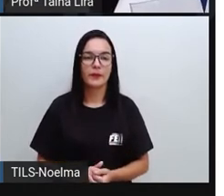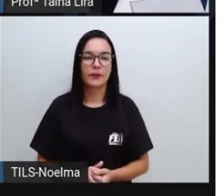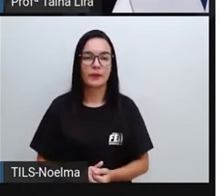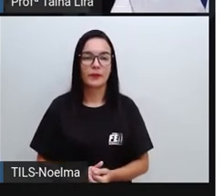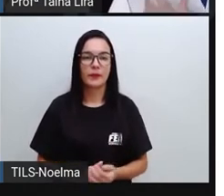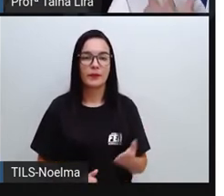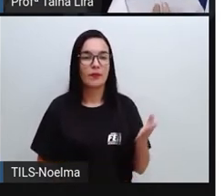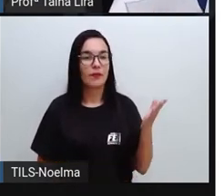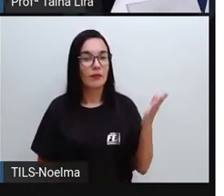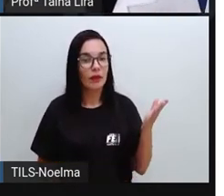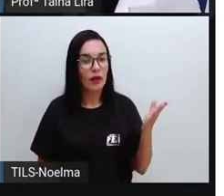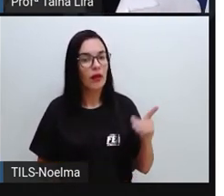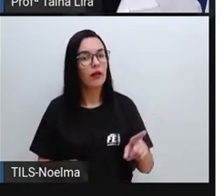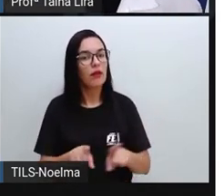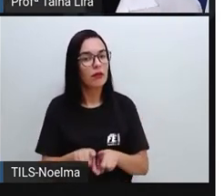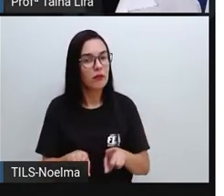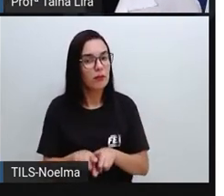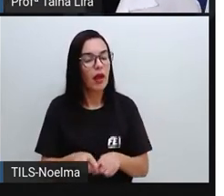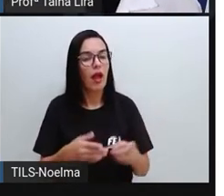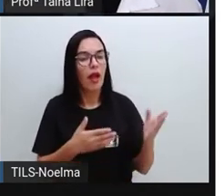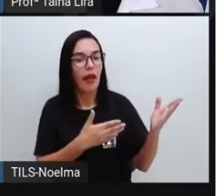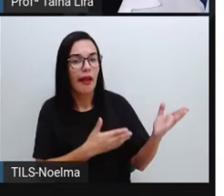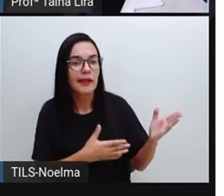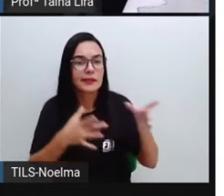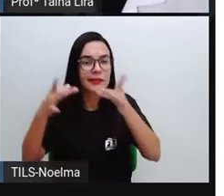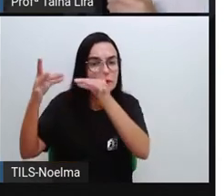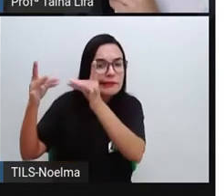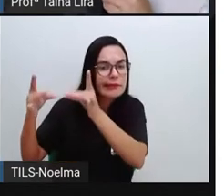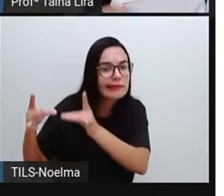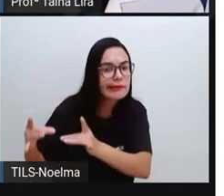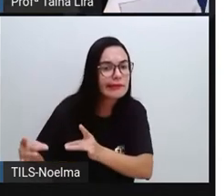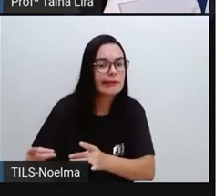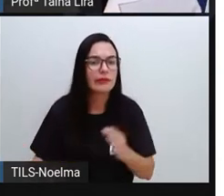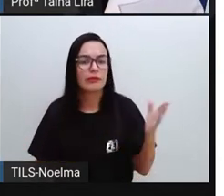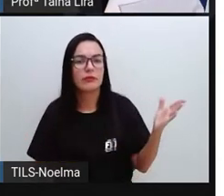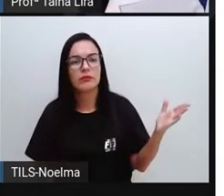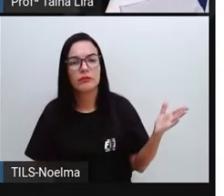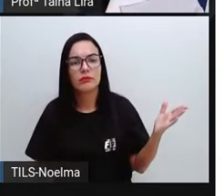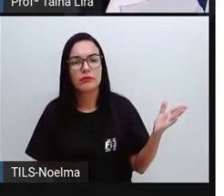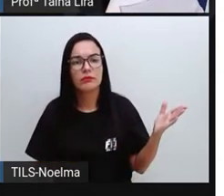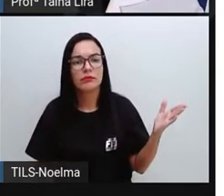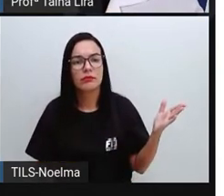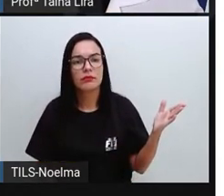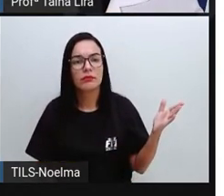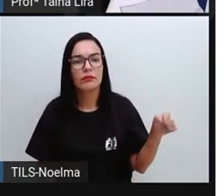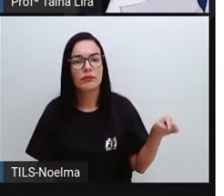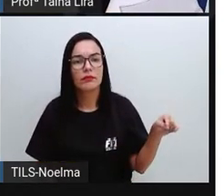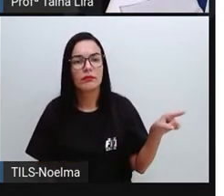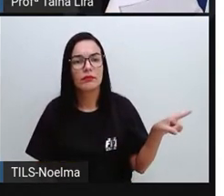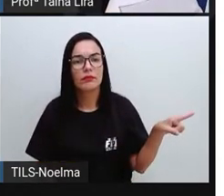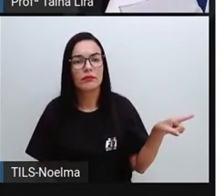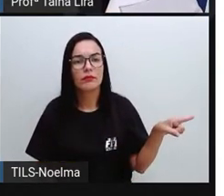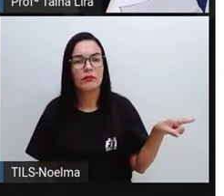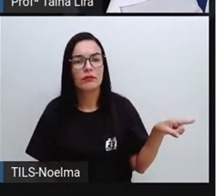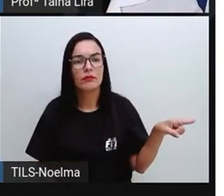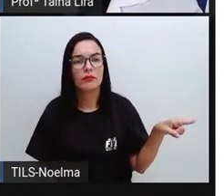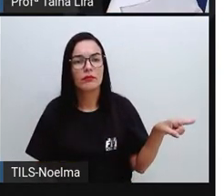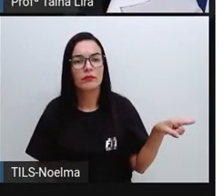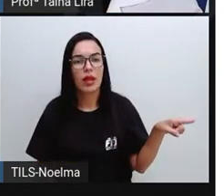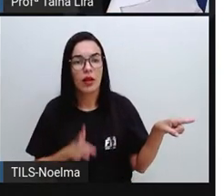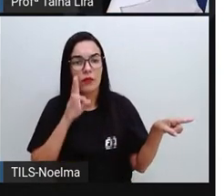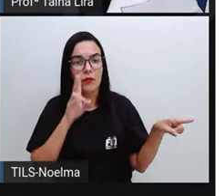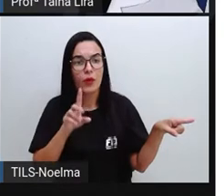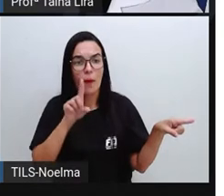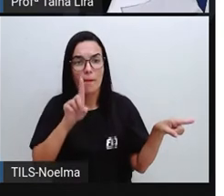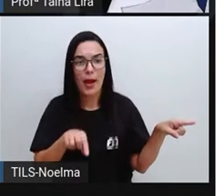E a gente pode fazer por outra estratégia. A gente colocou aqui, ó, esses traços que não